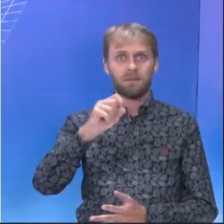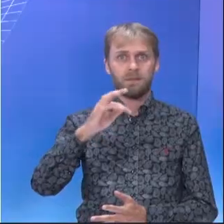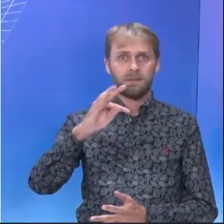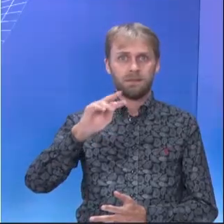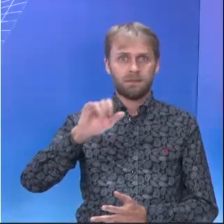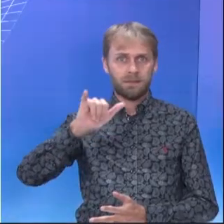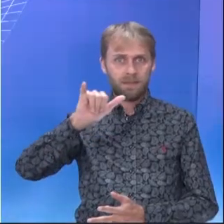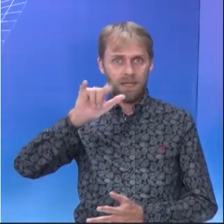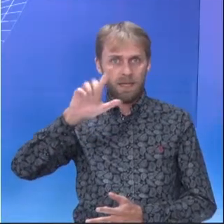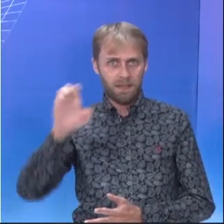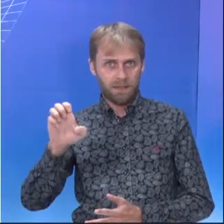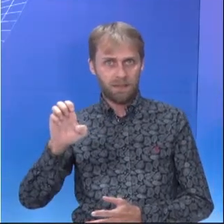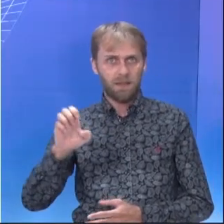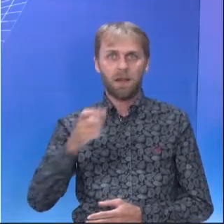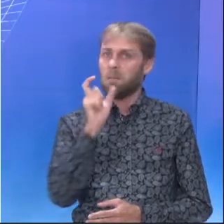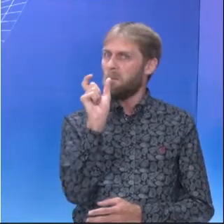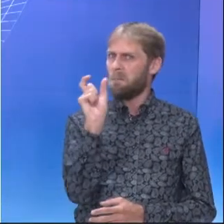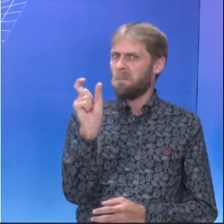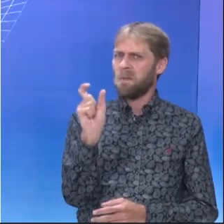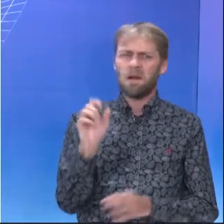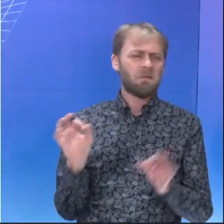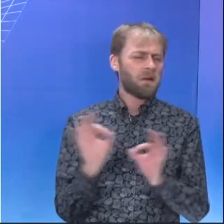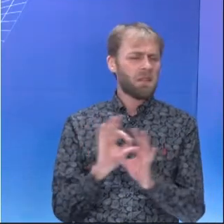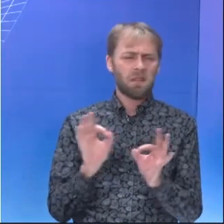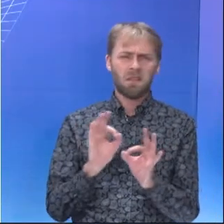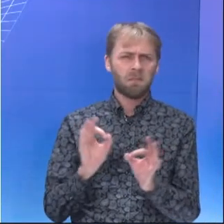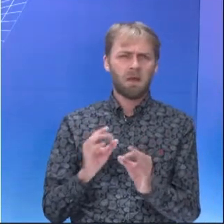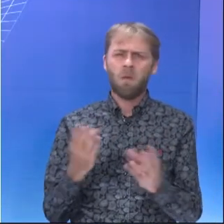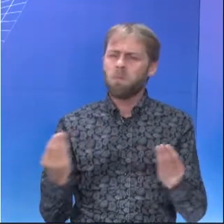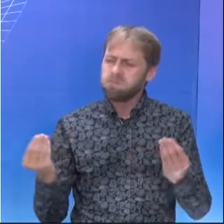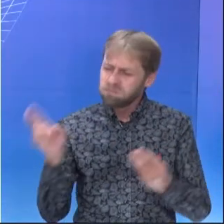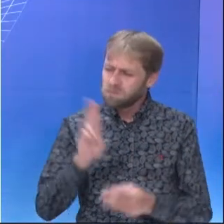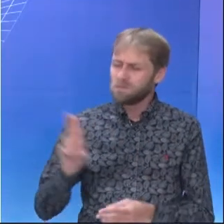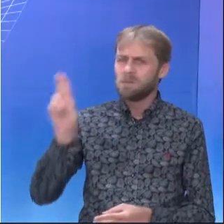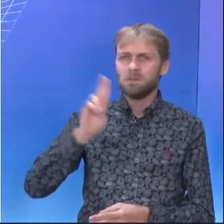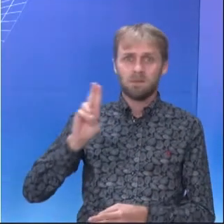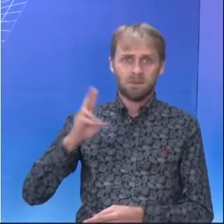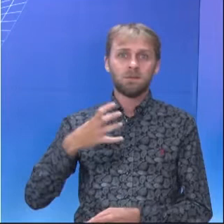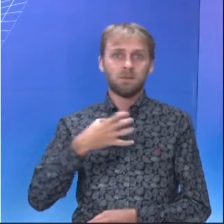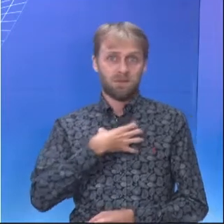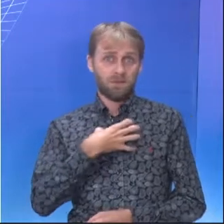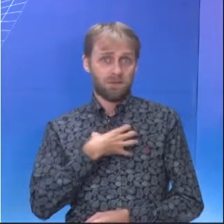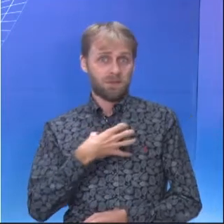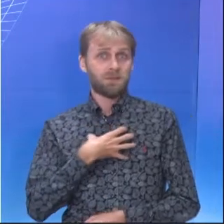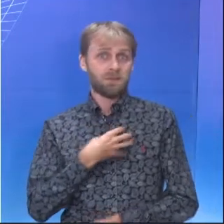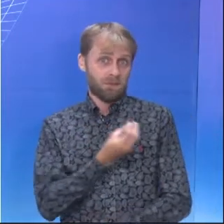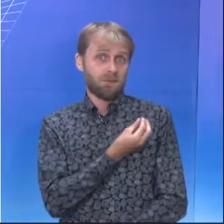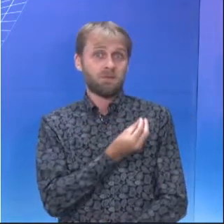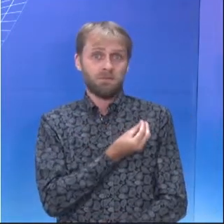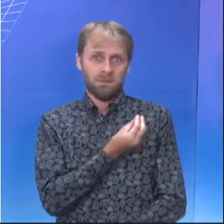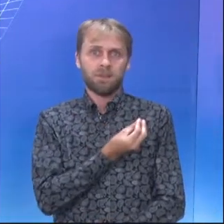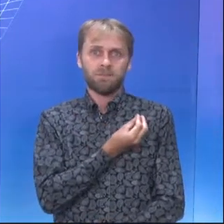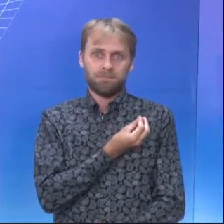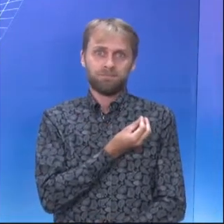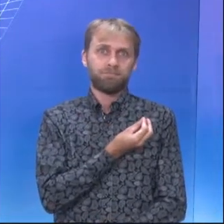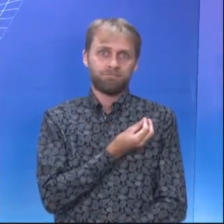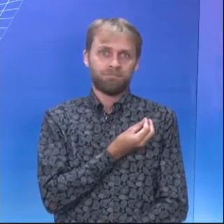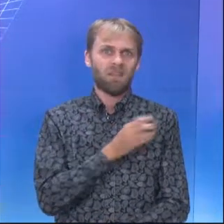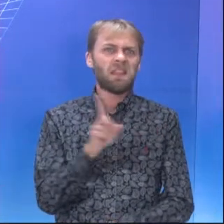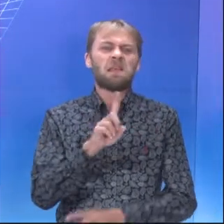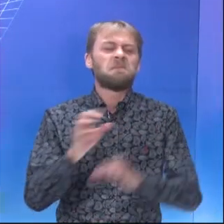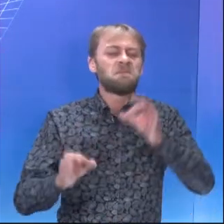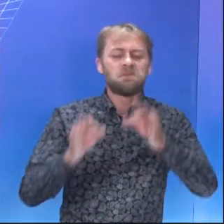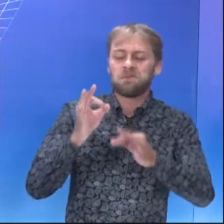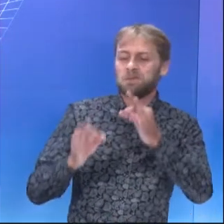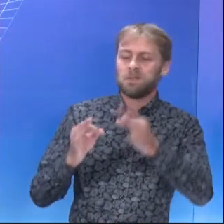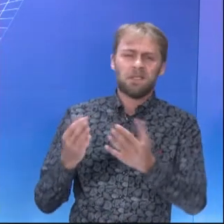adolescentes. É um vocabulário muito comum hoje. É um lifestyle, né, o seu estilo de vida. Então, não